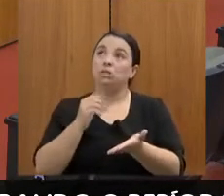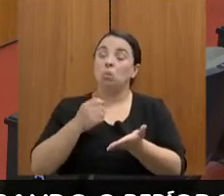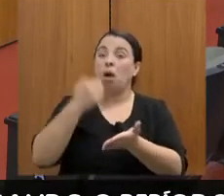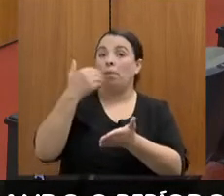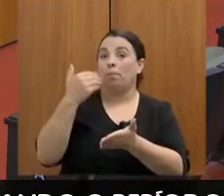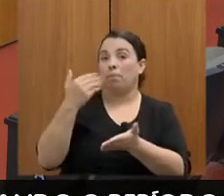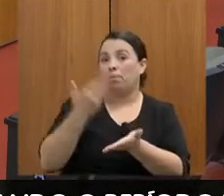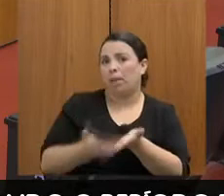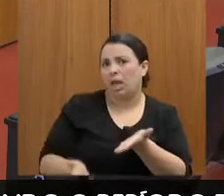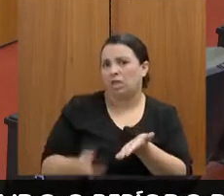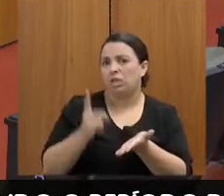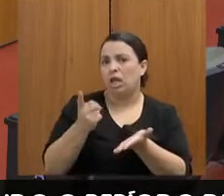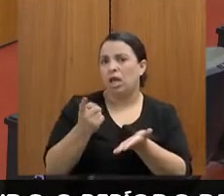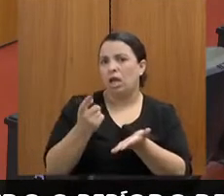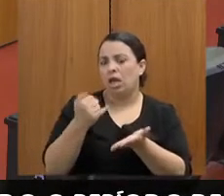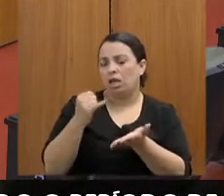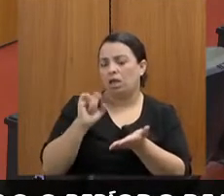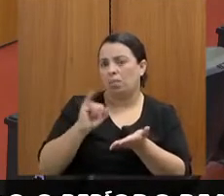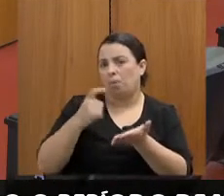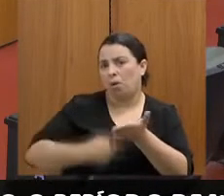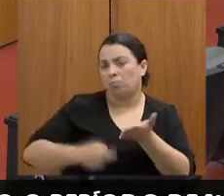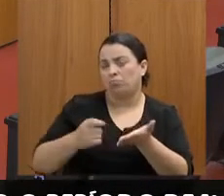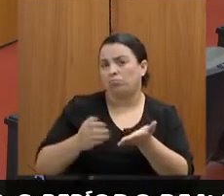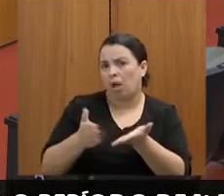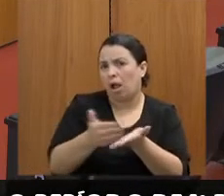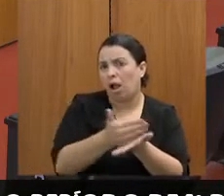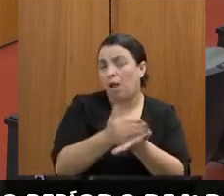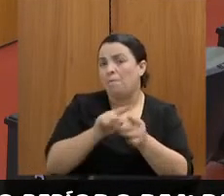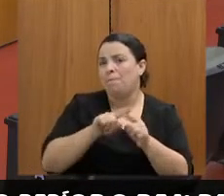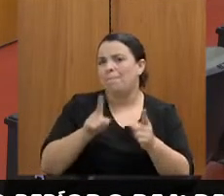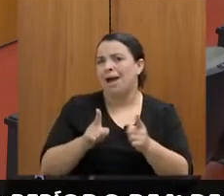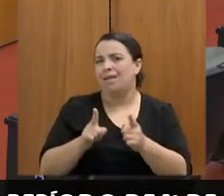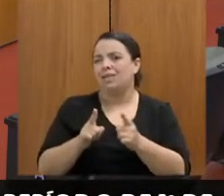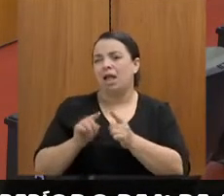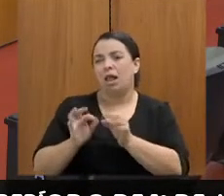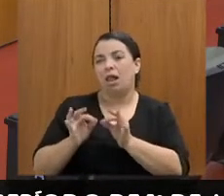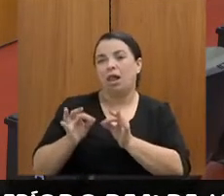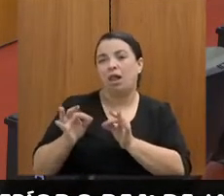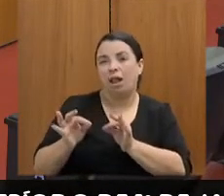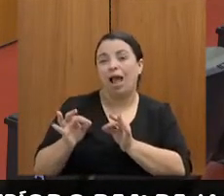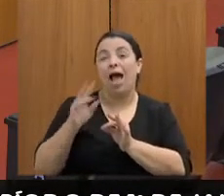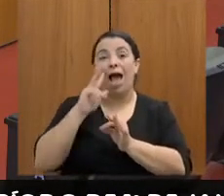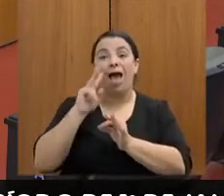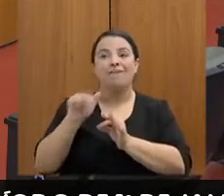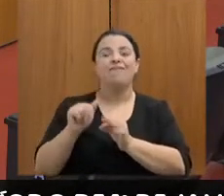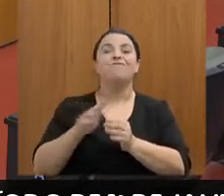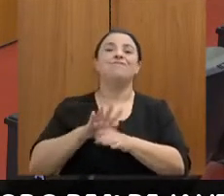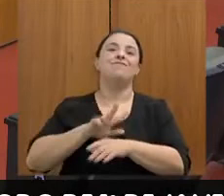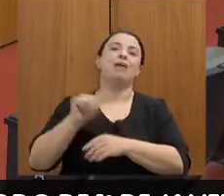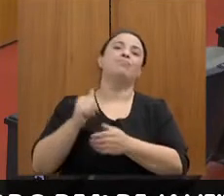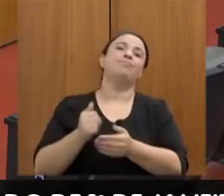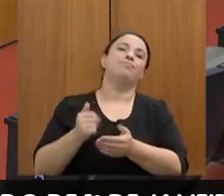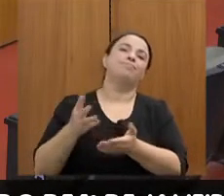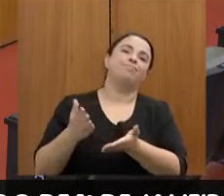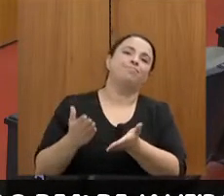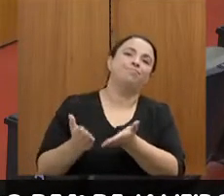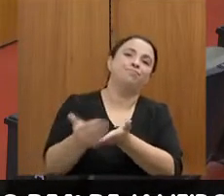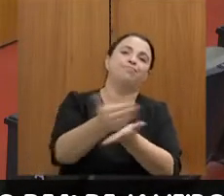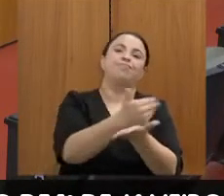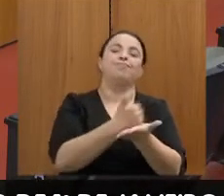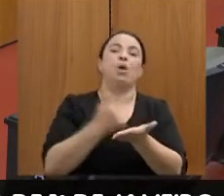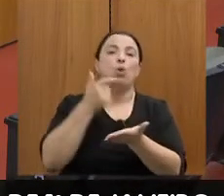longo prazo, isso tende a aumentar. Então, dentro disso, gente vê um crescimento de 30% aqui só de arrecadação do CMS,